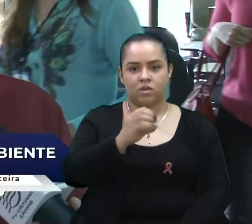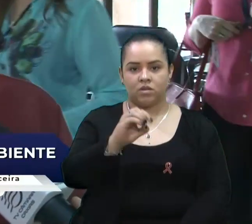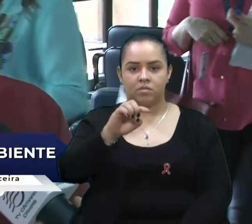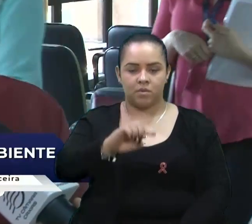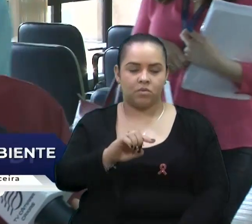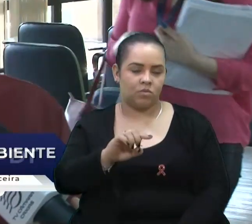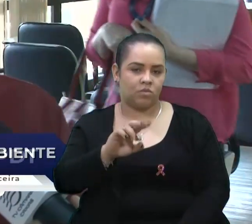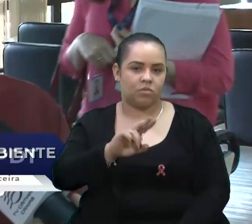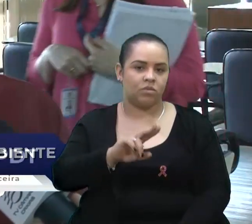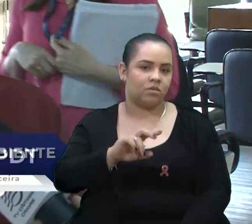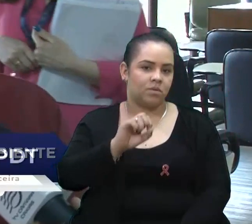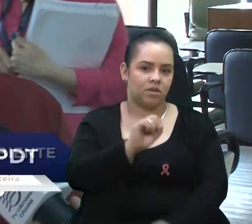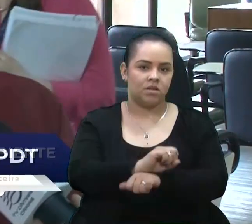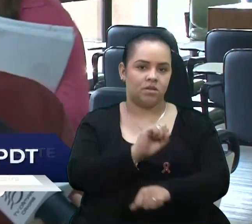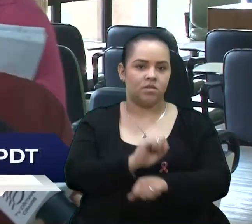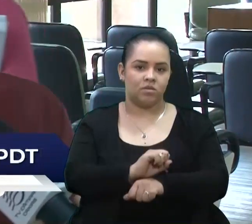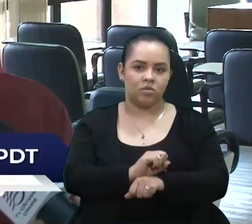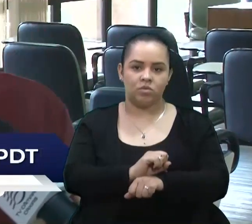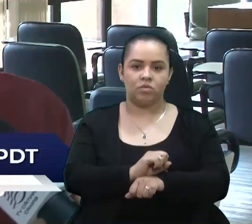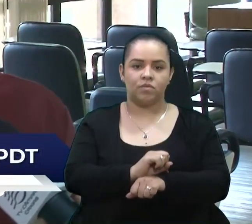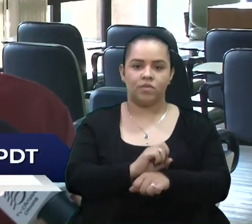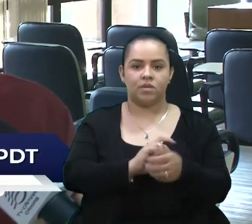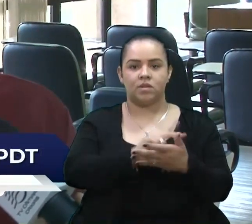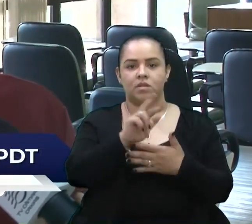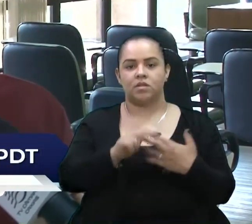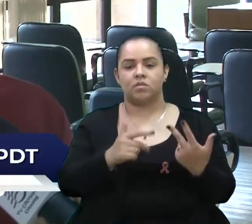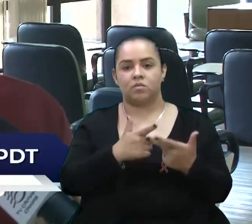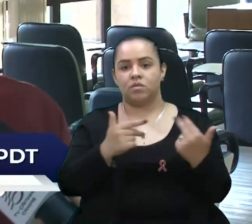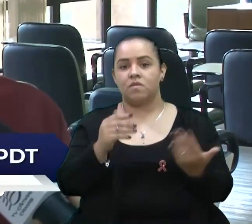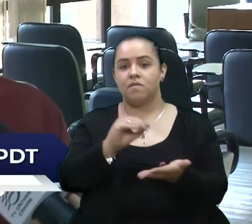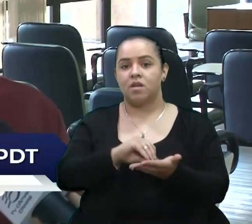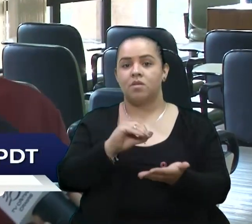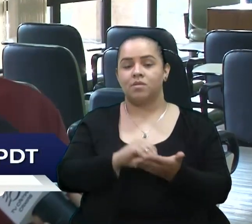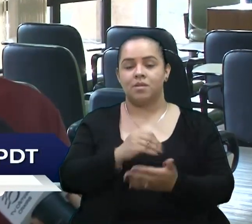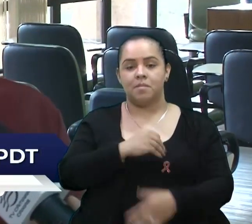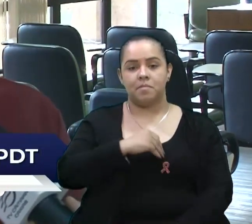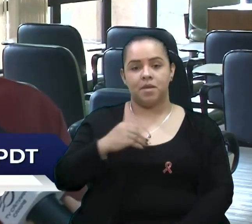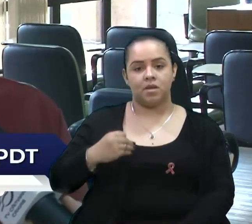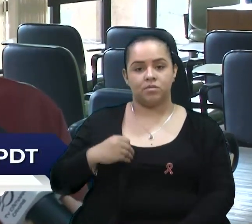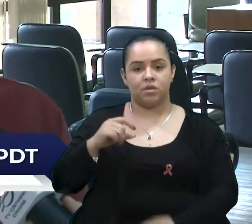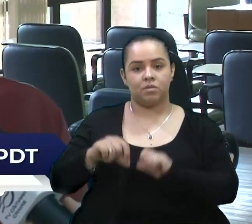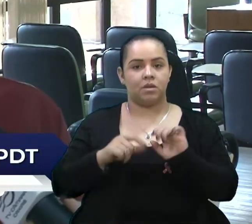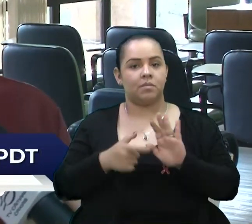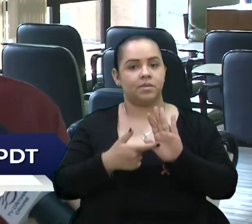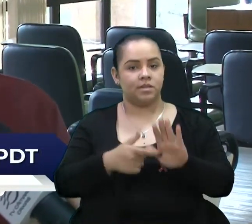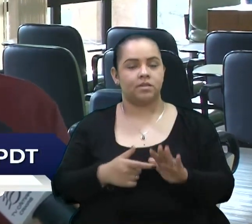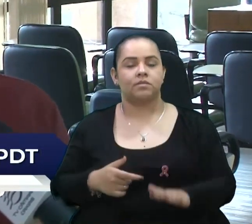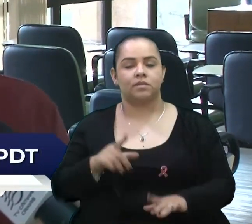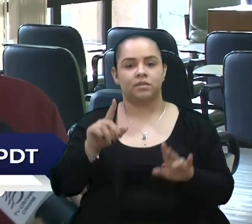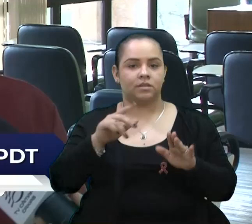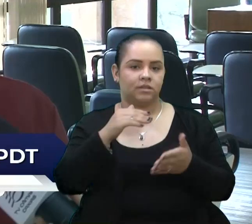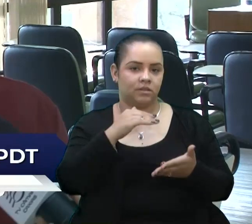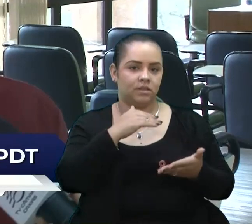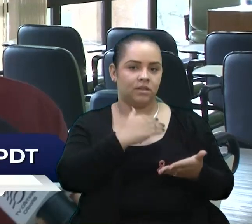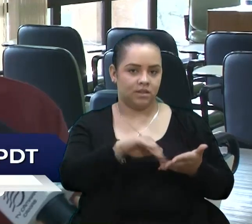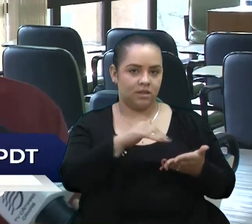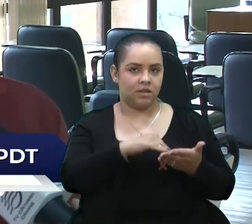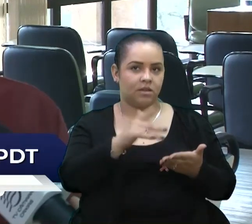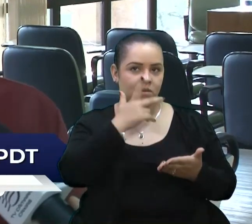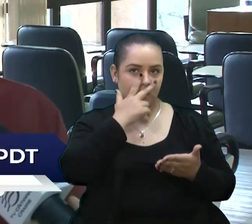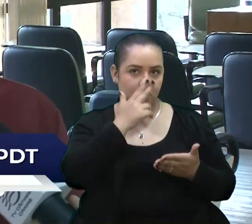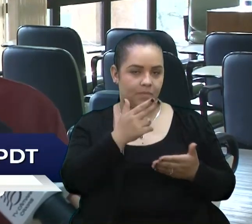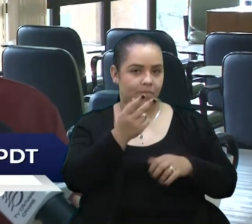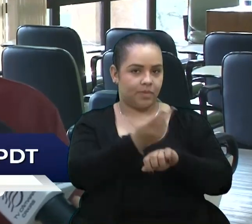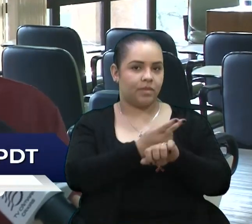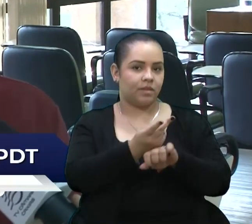exame consultas com especialistas e também a questão da falta de médicos que foi um dos problemas apresentados pela secretária mesmo tendo buscado